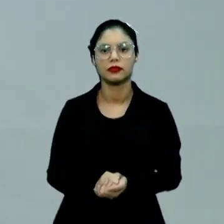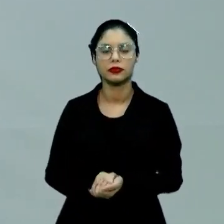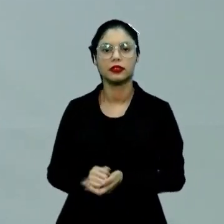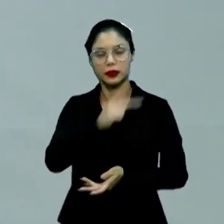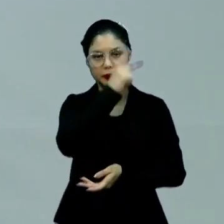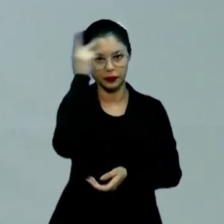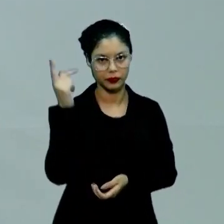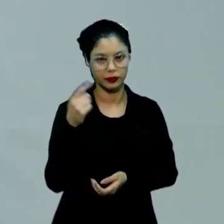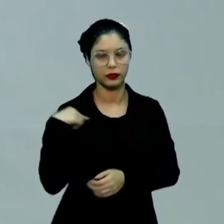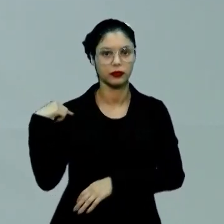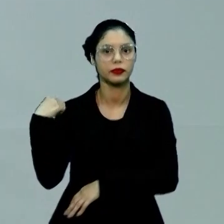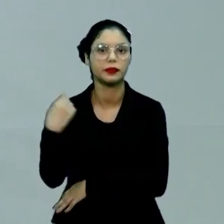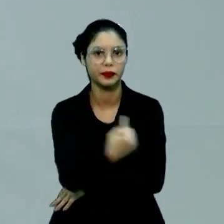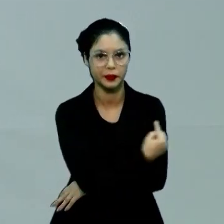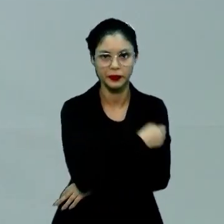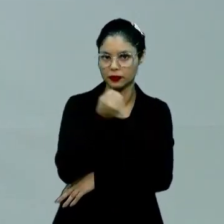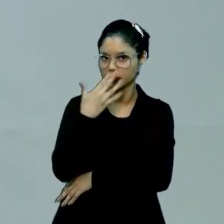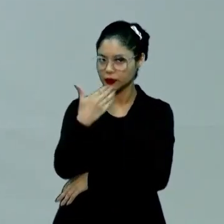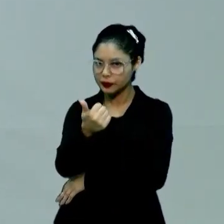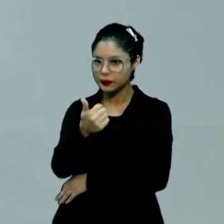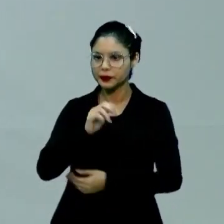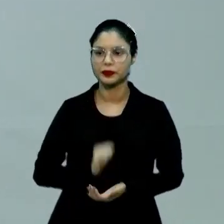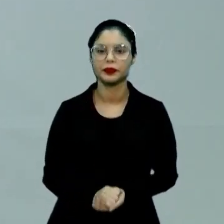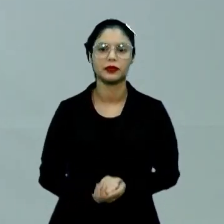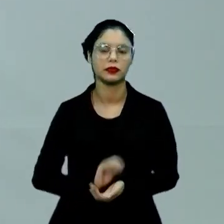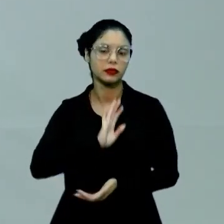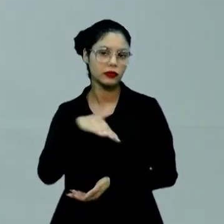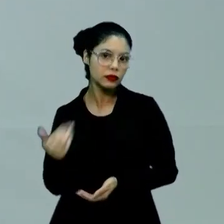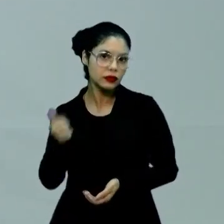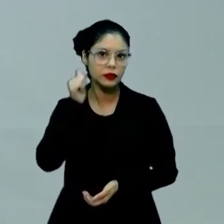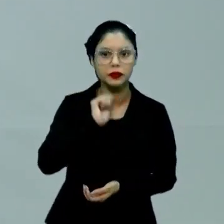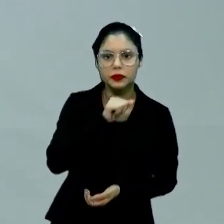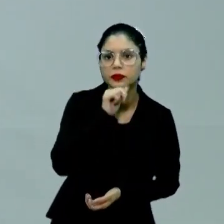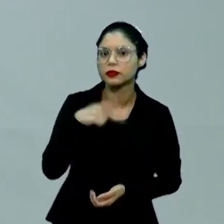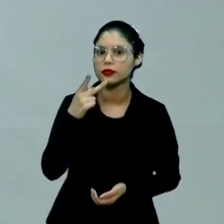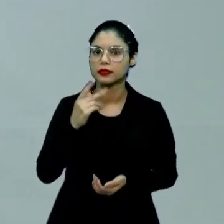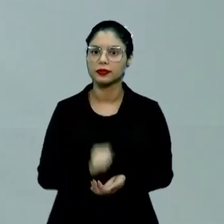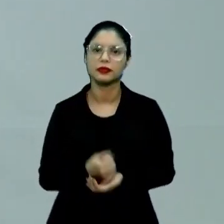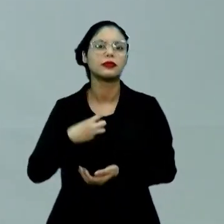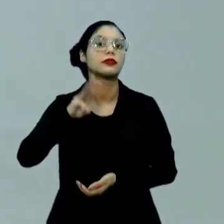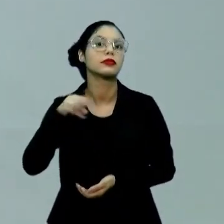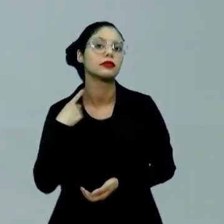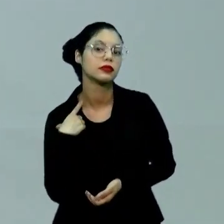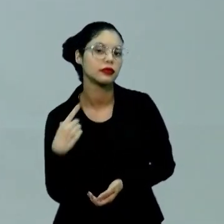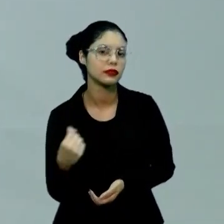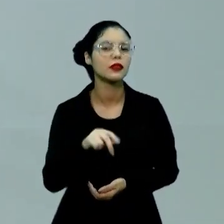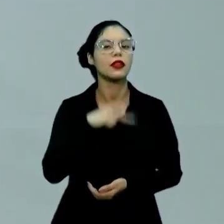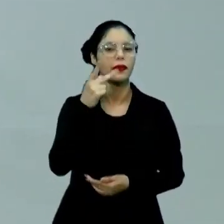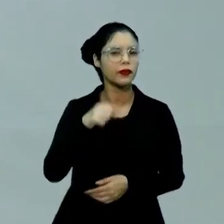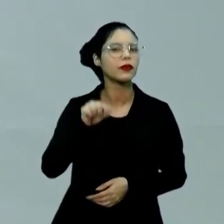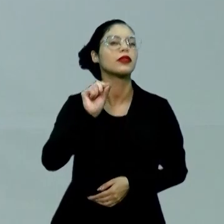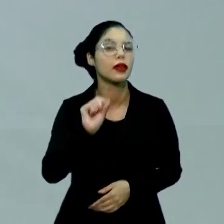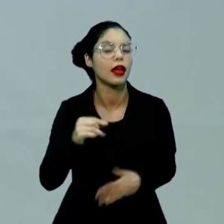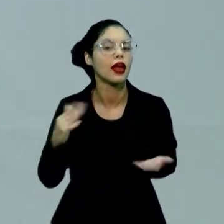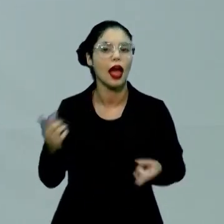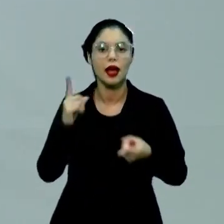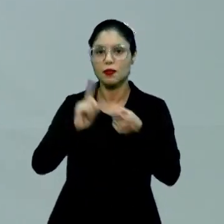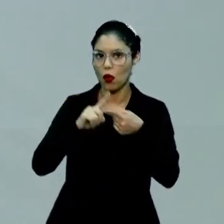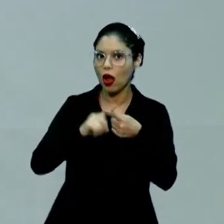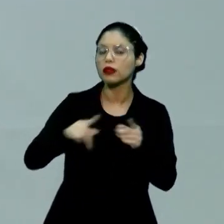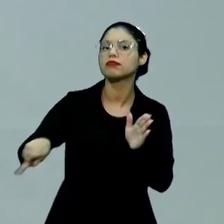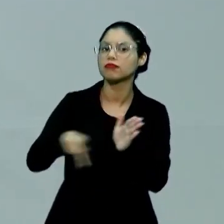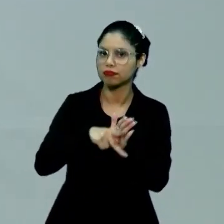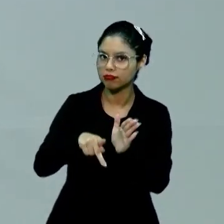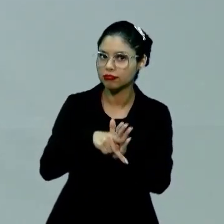indivíduos ao meu redor, tranquilo? Então, quando a sua mãe diz, me diga com quem tu andas, que eu direi com quem tu és, é porque é